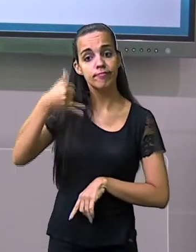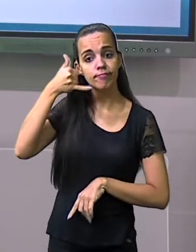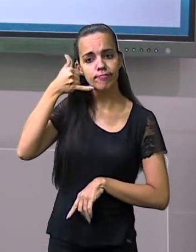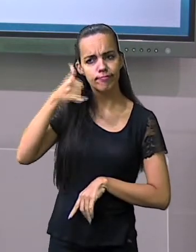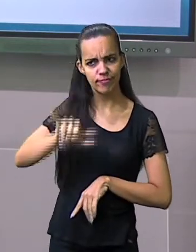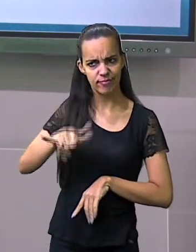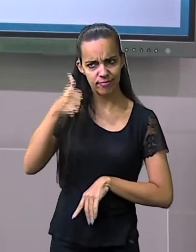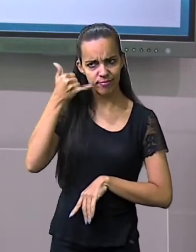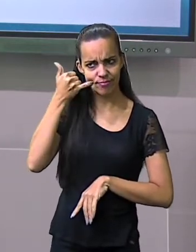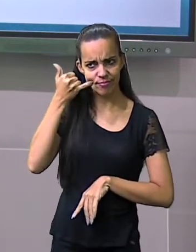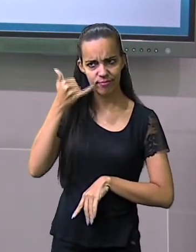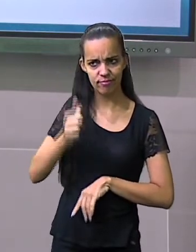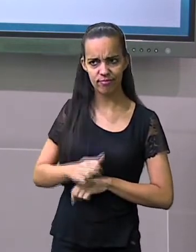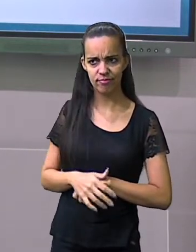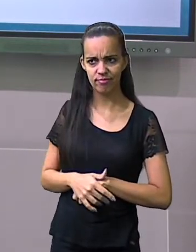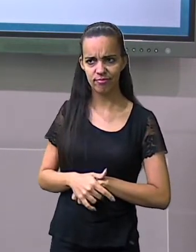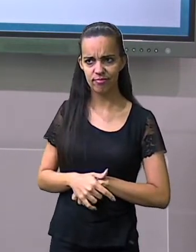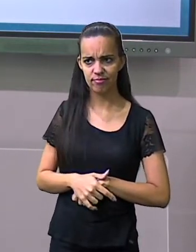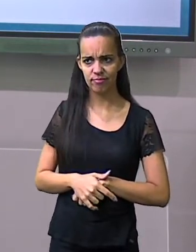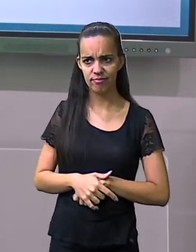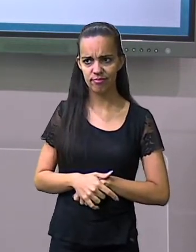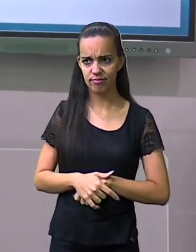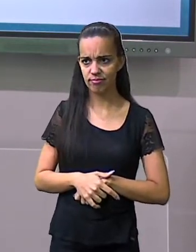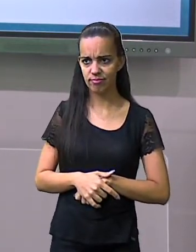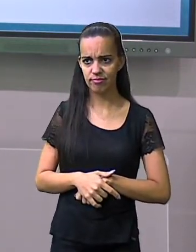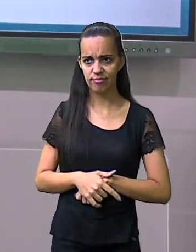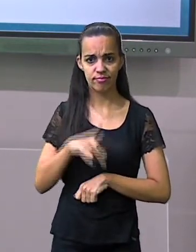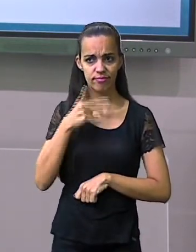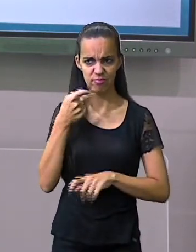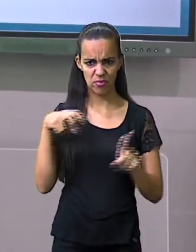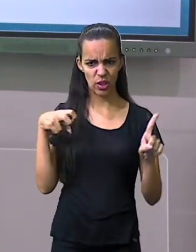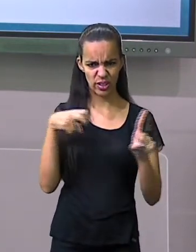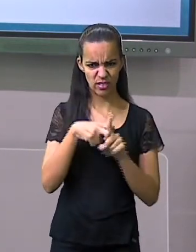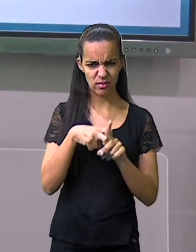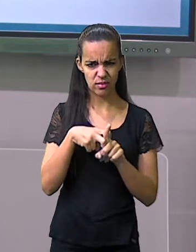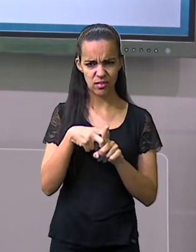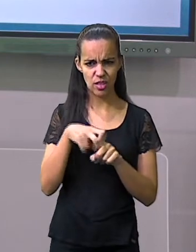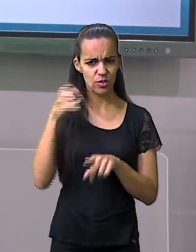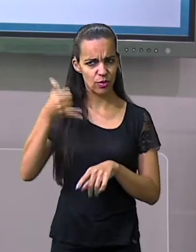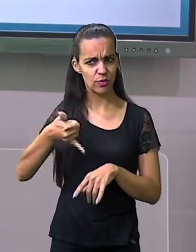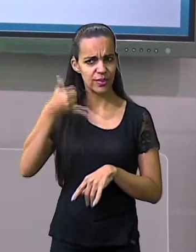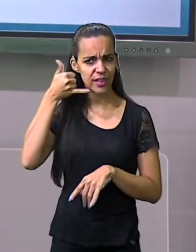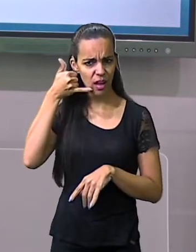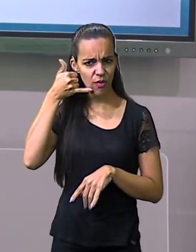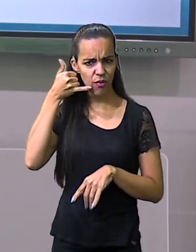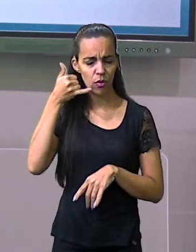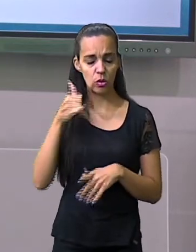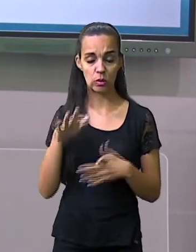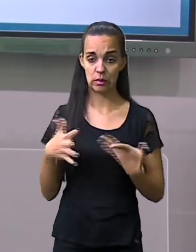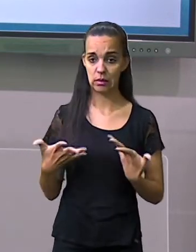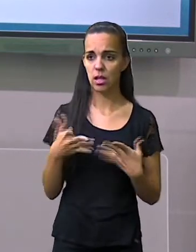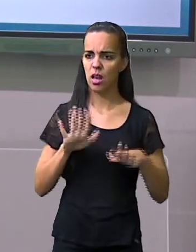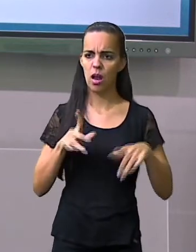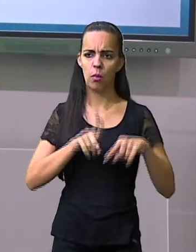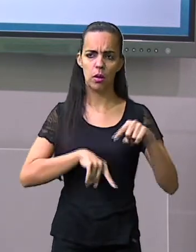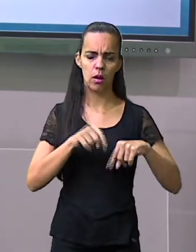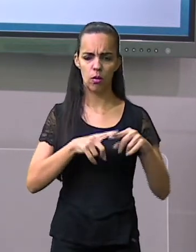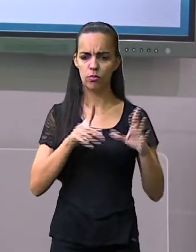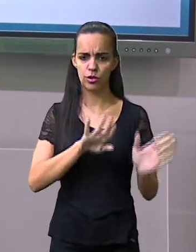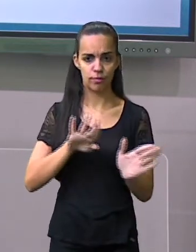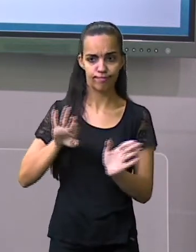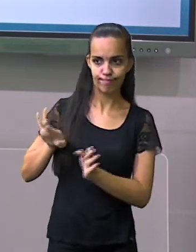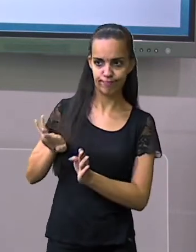será que o telefone, ele pode ocasionar um acidente? Não, o telefone é um objeto inofensivo, não é isso?